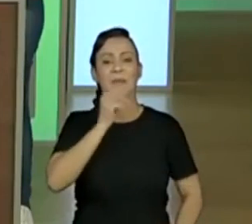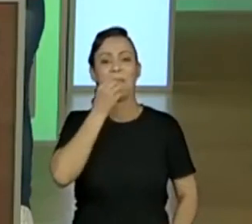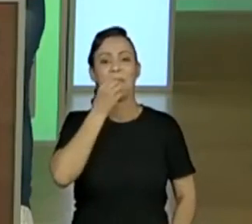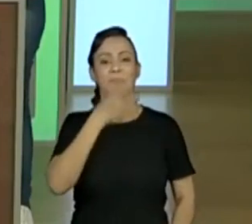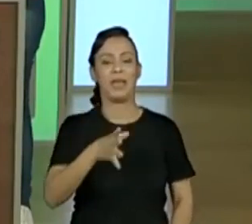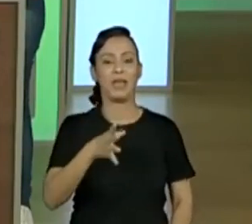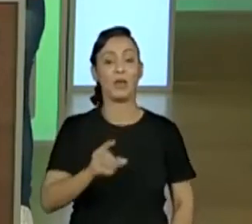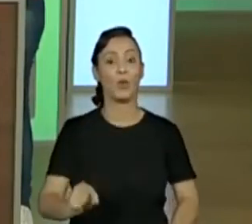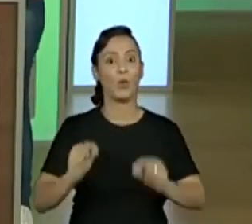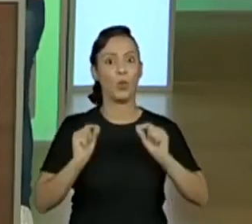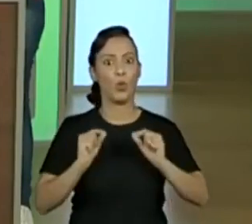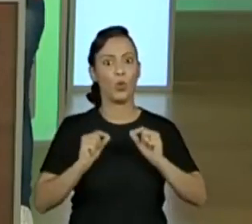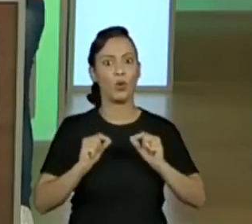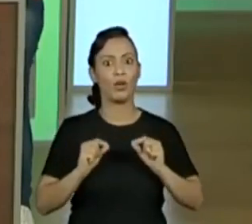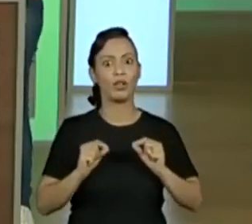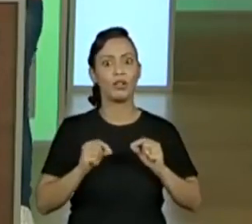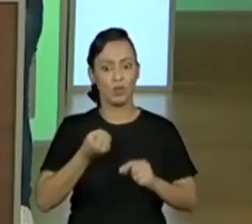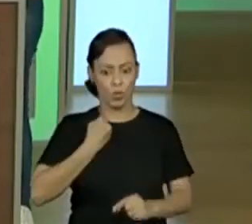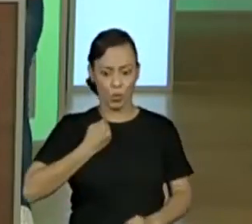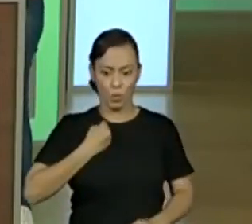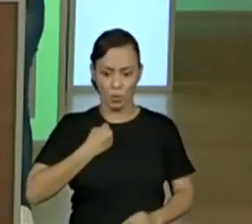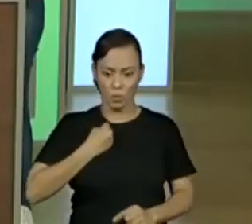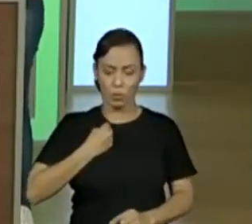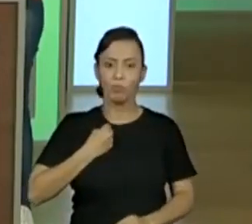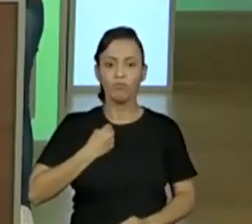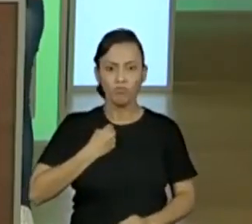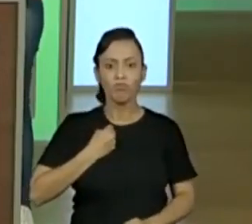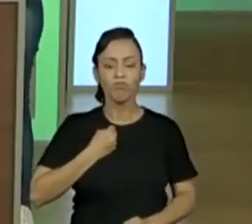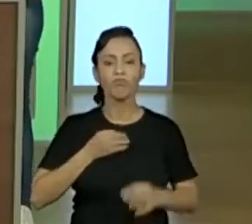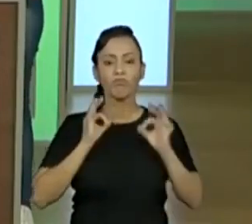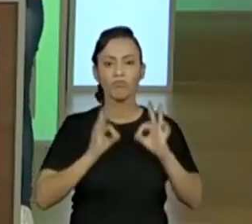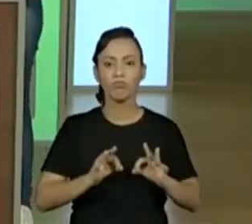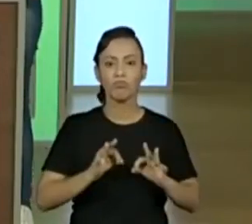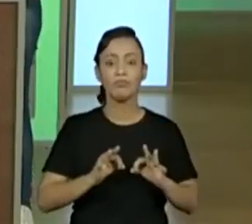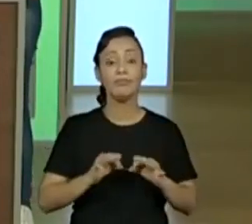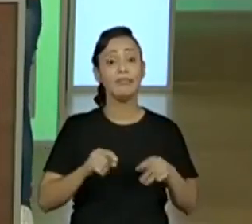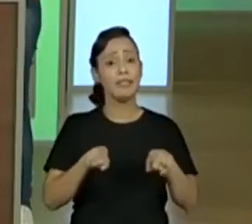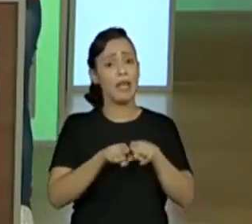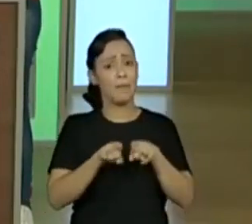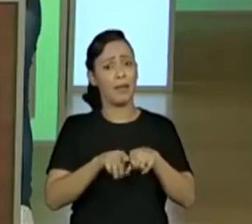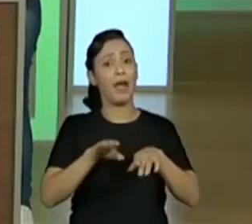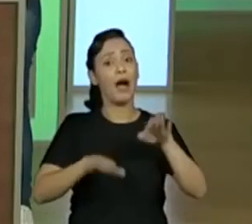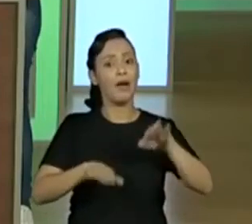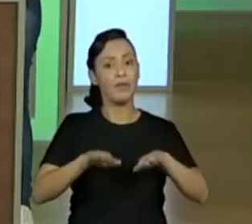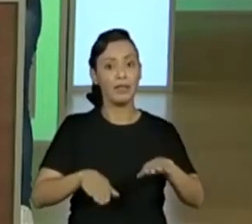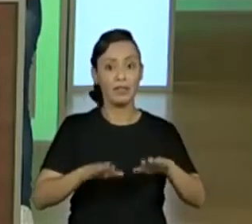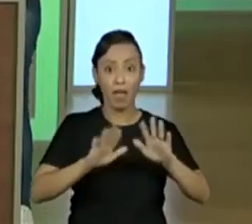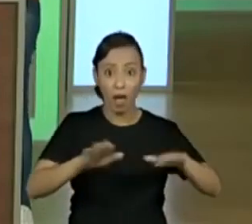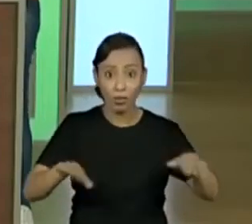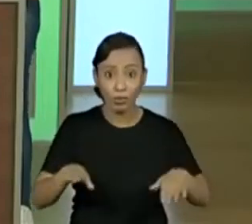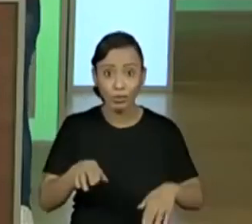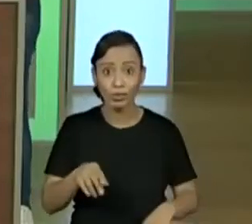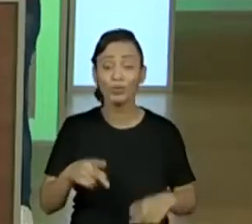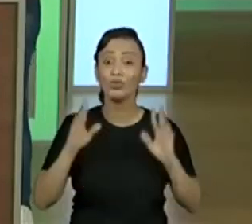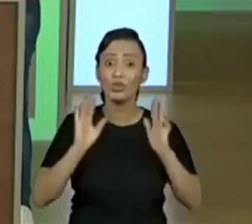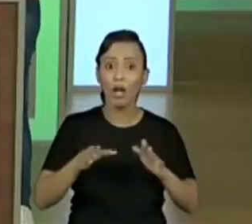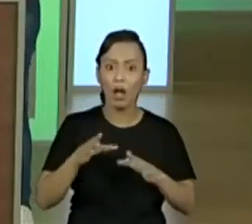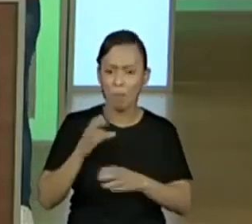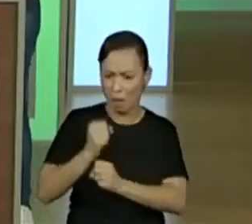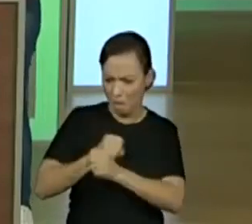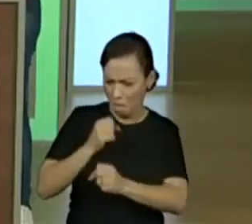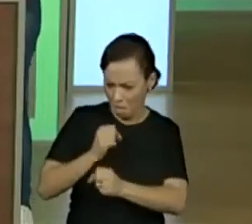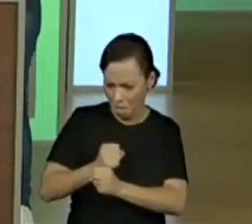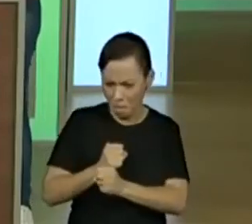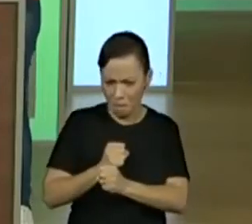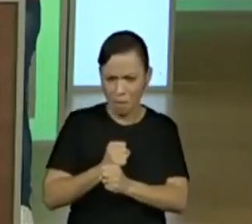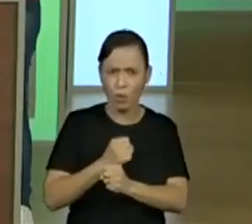trabalharmos com esses números menores, né? Sabemos que tem diversos alunos aí avançadíssimos. Com certeza. cálculo